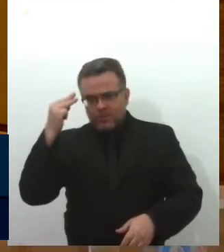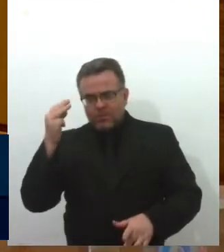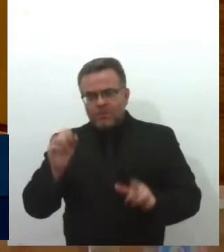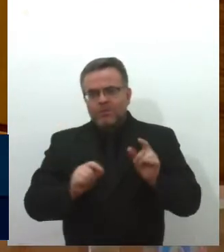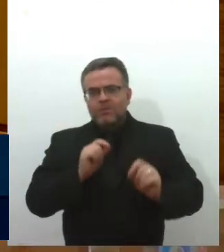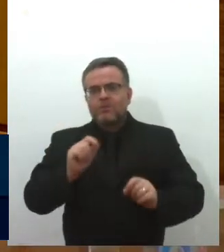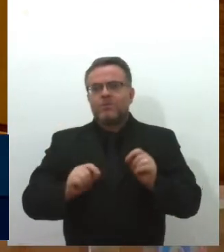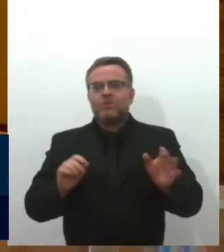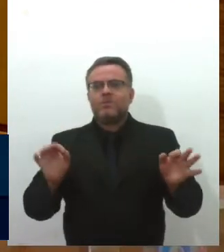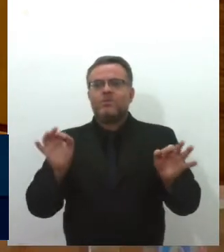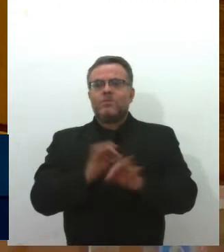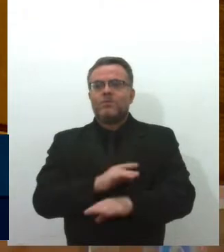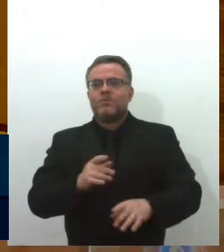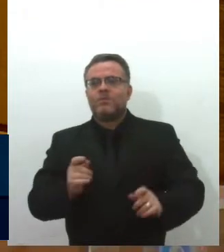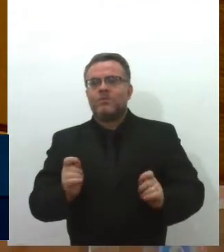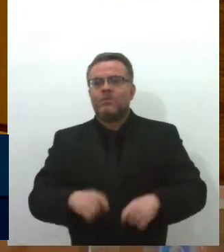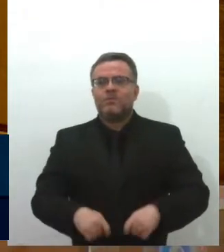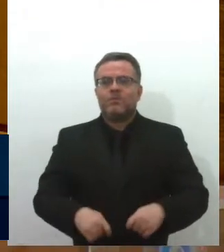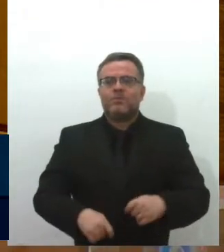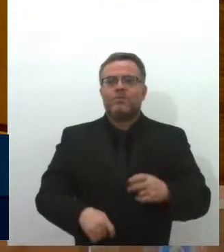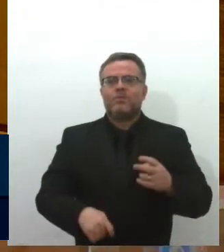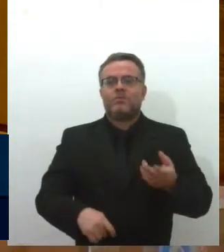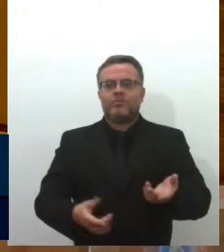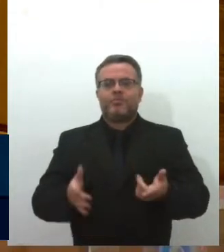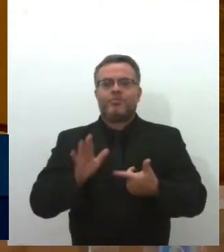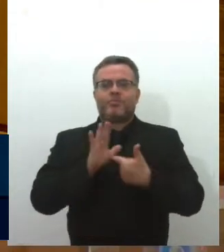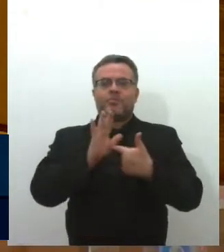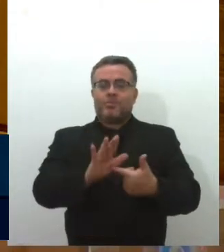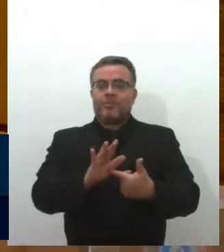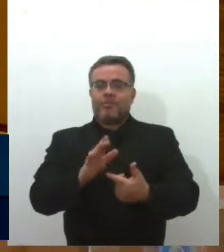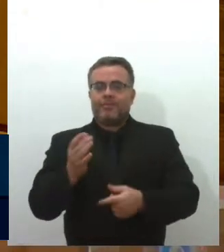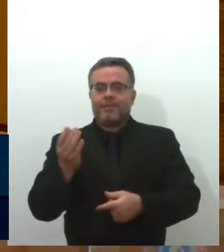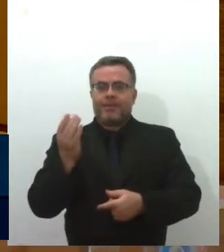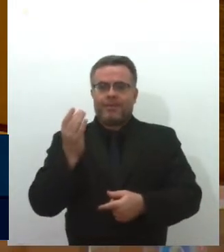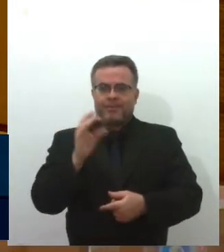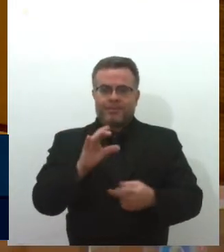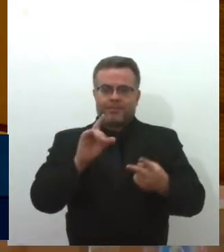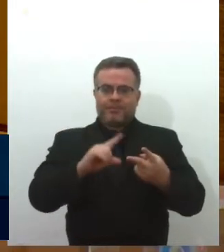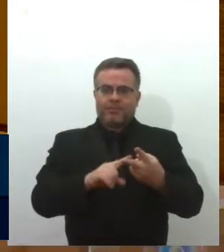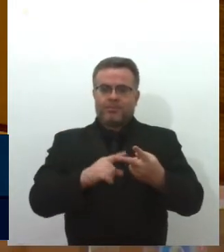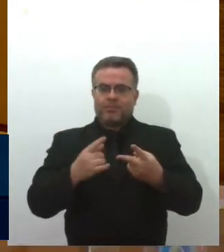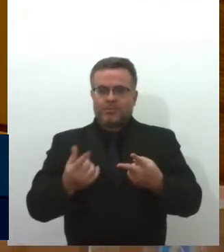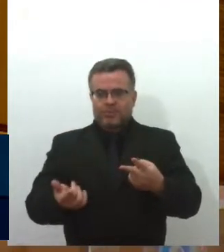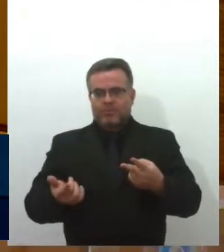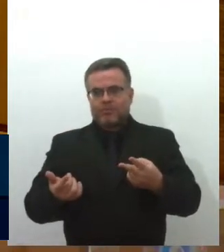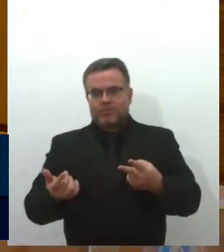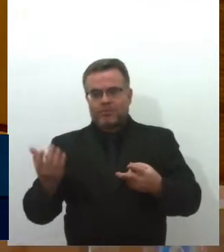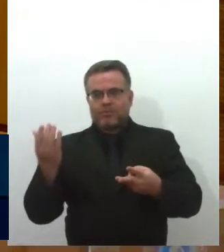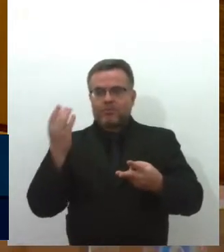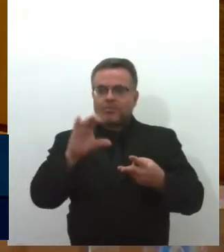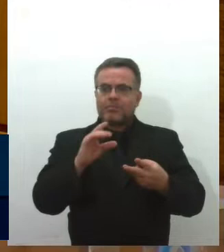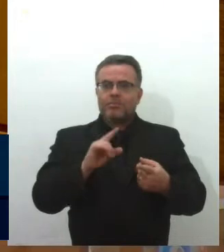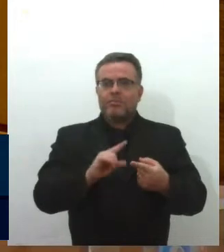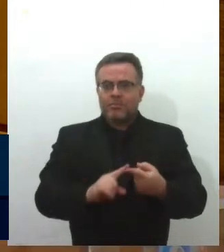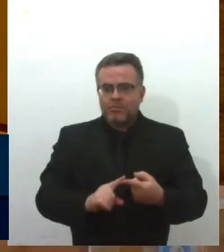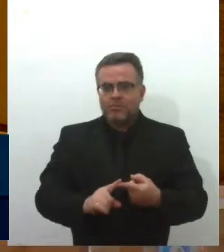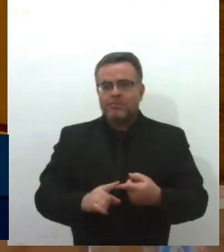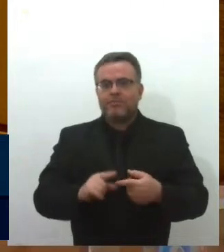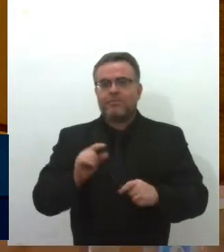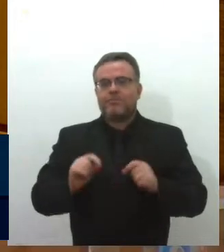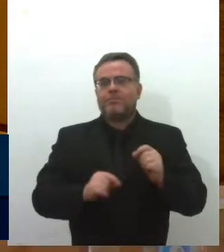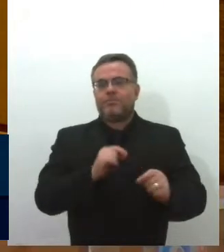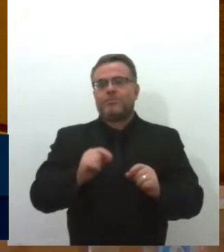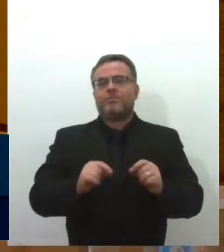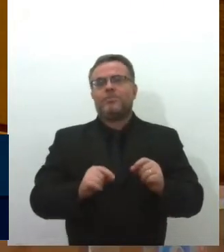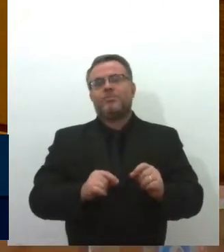fosse colocado dois áudios. Um, áudio do secretário de saúde, o município de